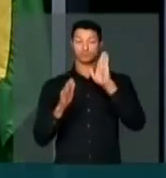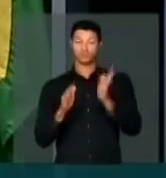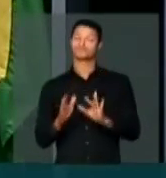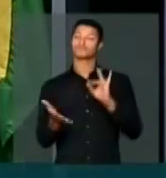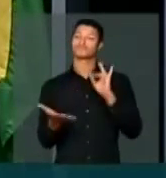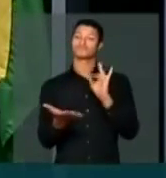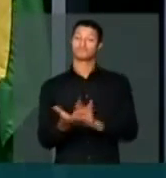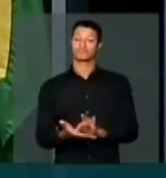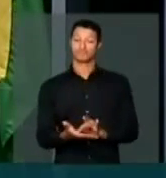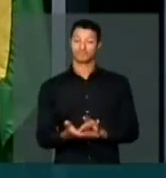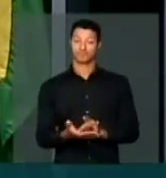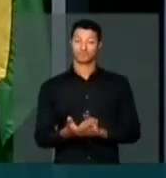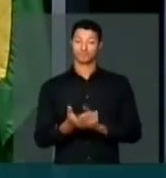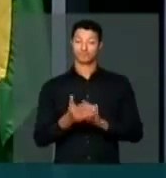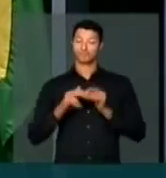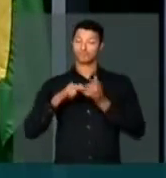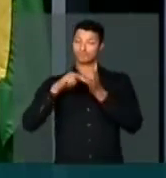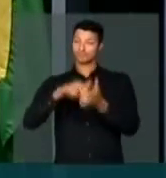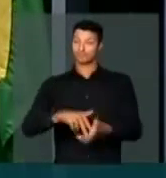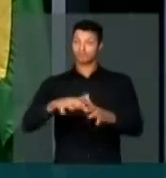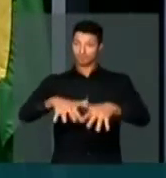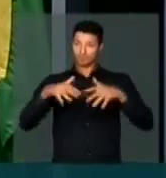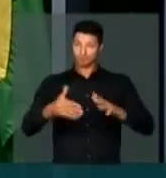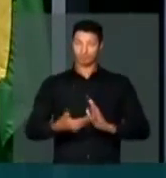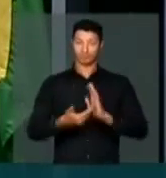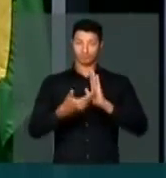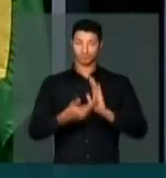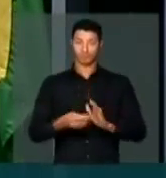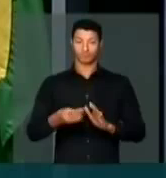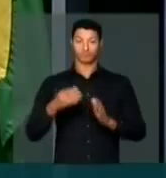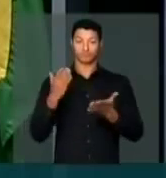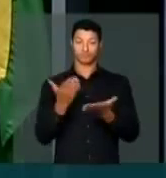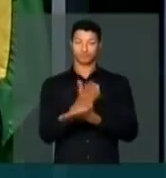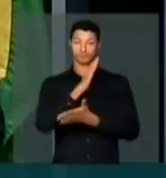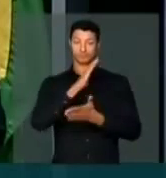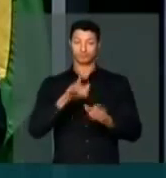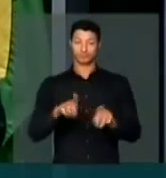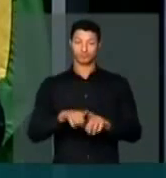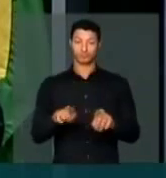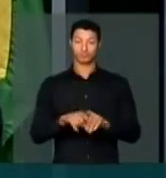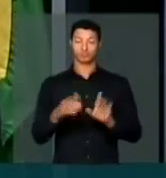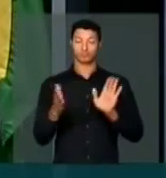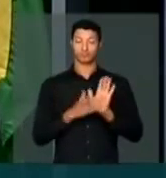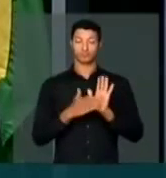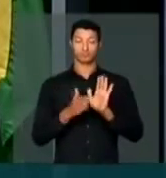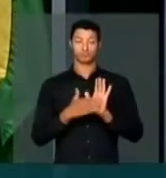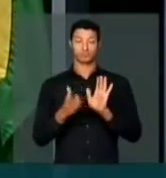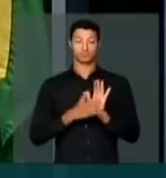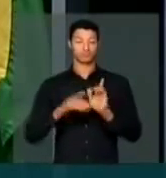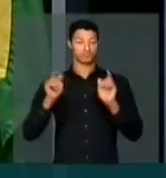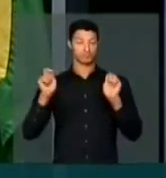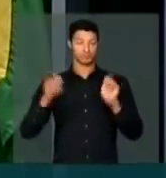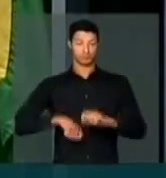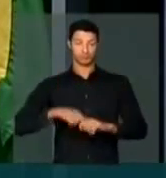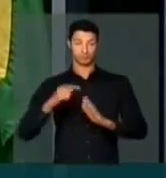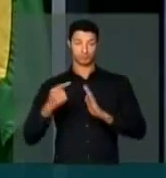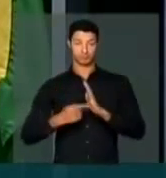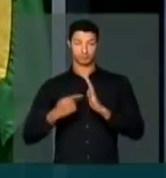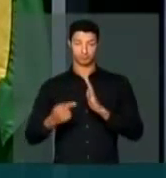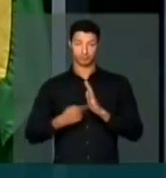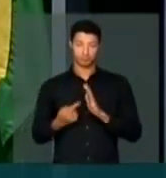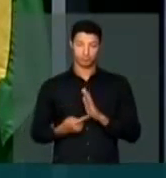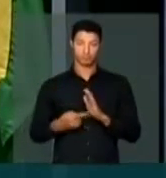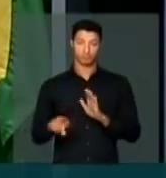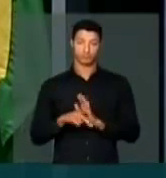efetivamente, sustentada no plenário desta casa e aprovada como uma proposta capaz de corrigir